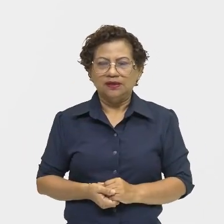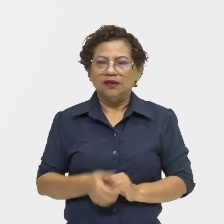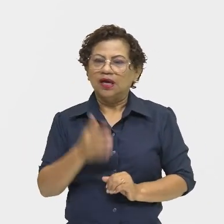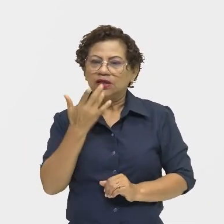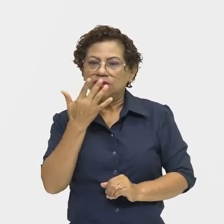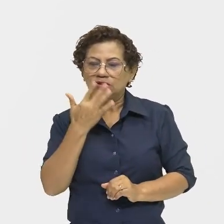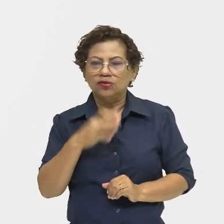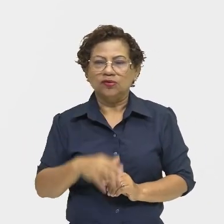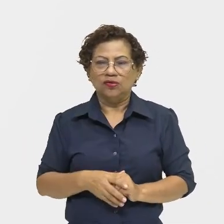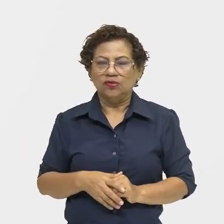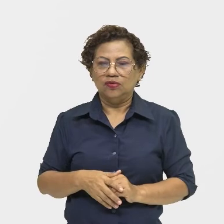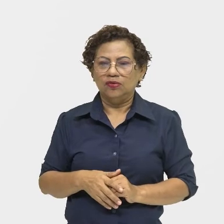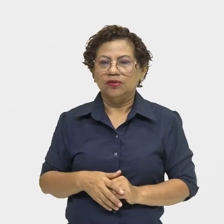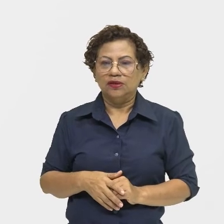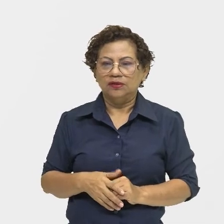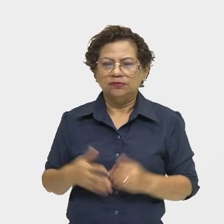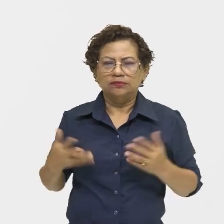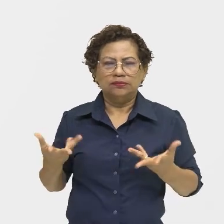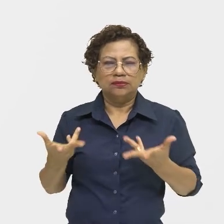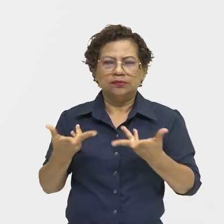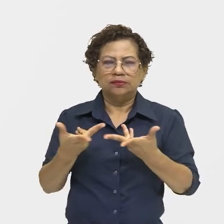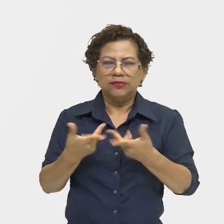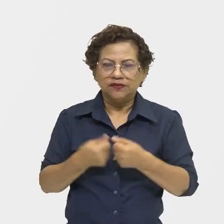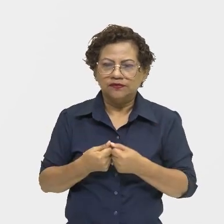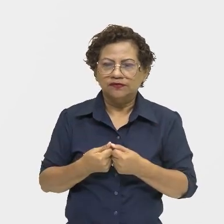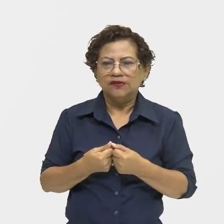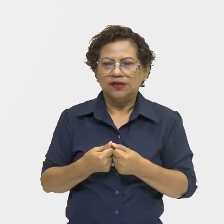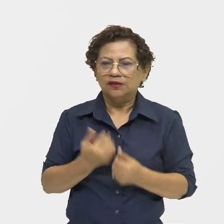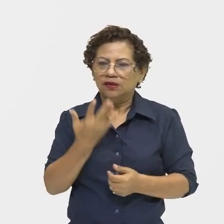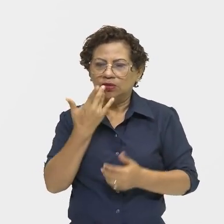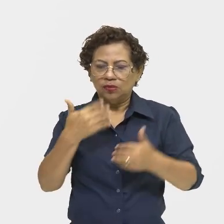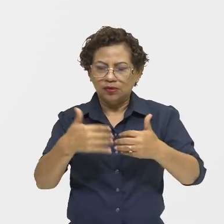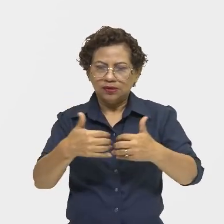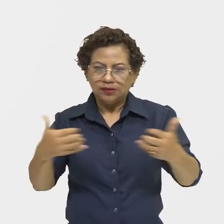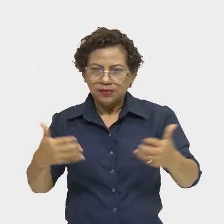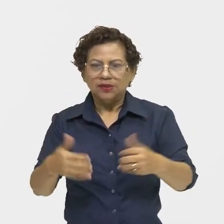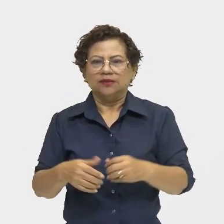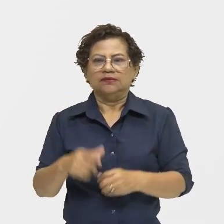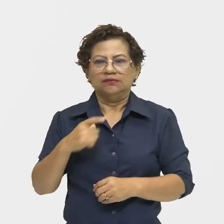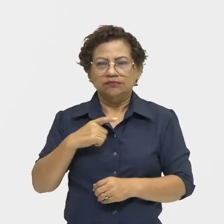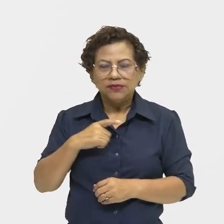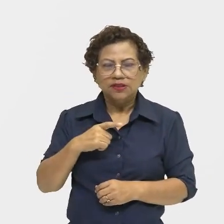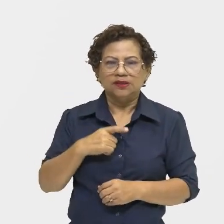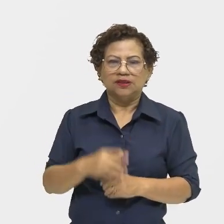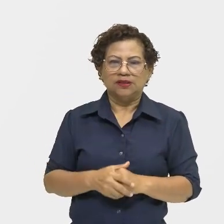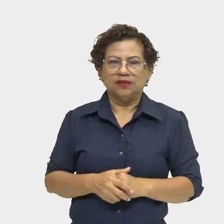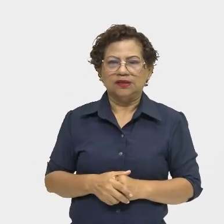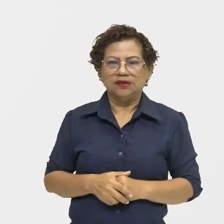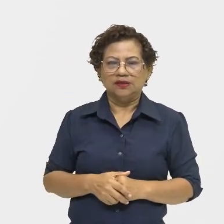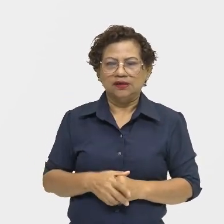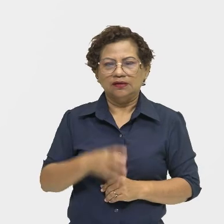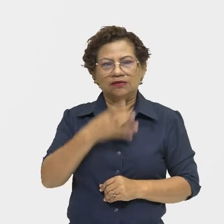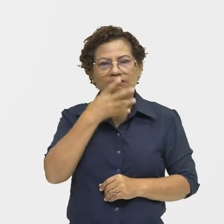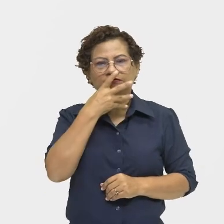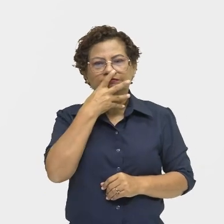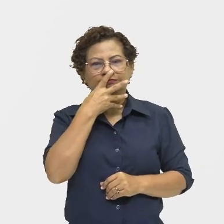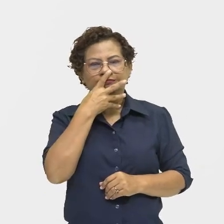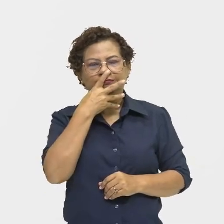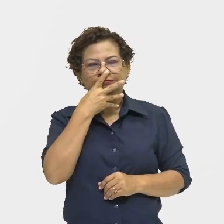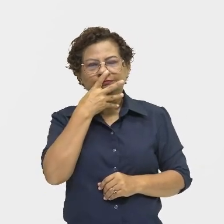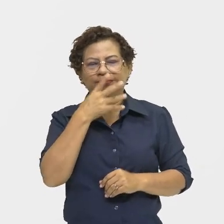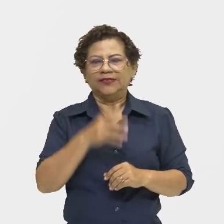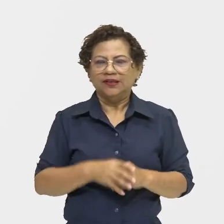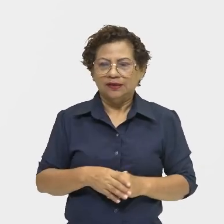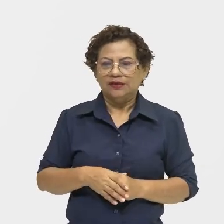vibrantes, fundidas ou separadas, dinamismo improvisado, abruptos, inesperado, pasta